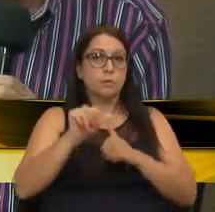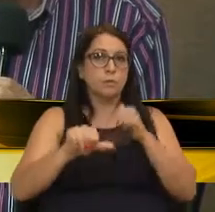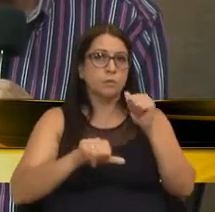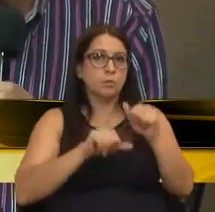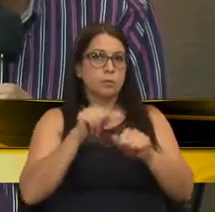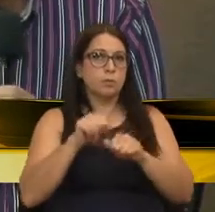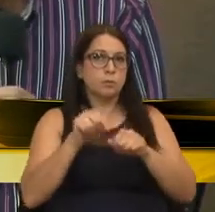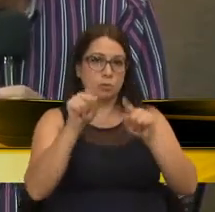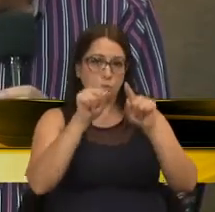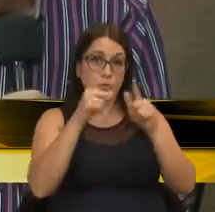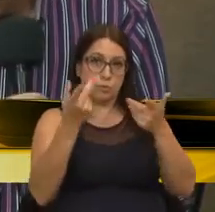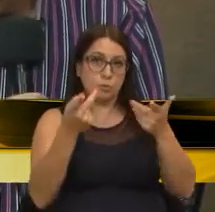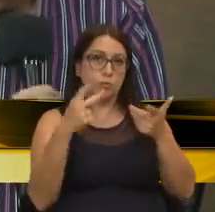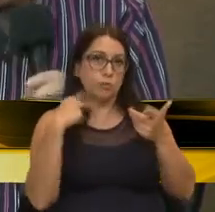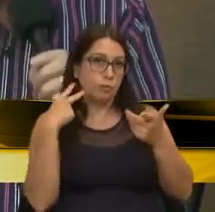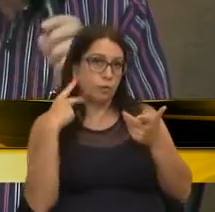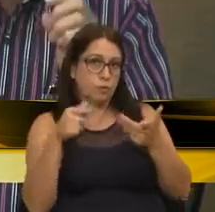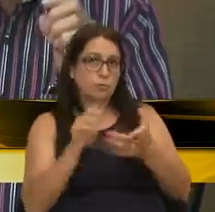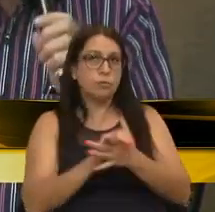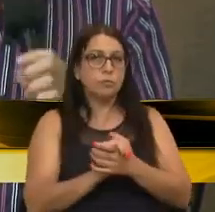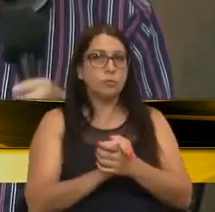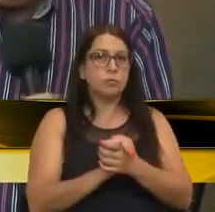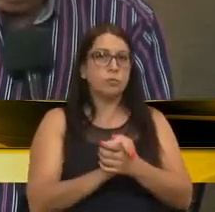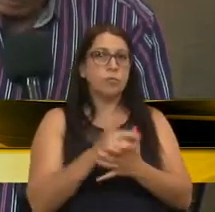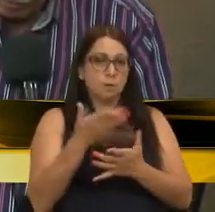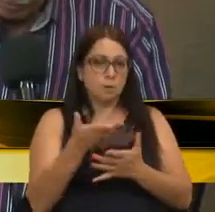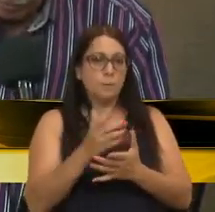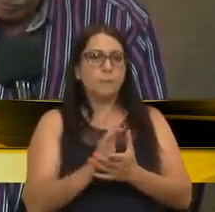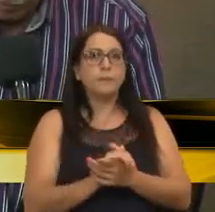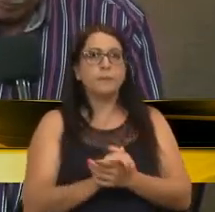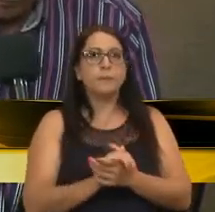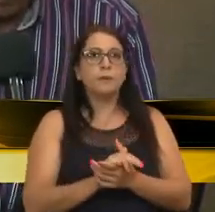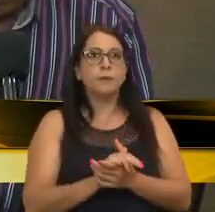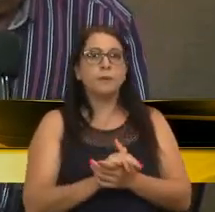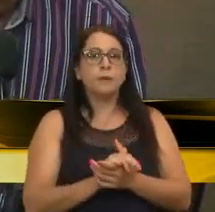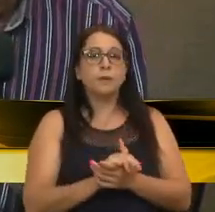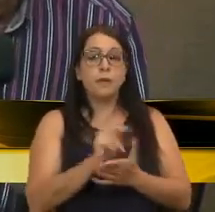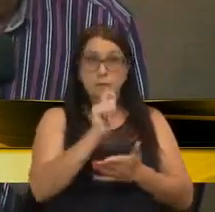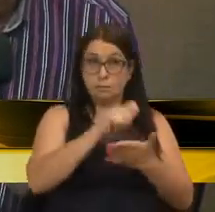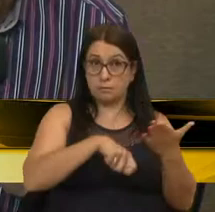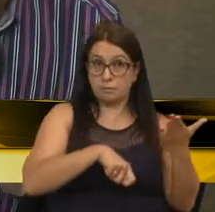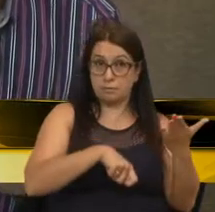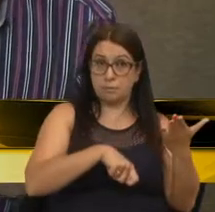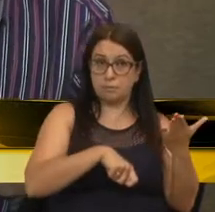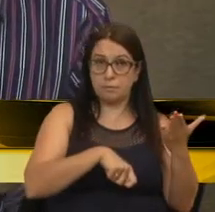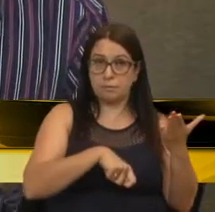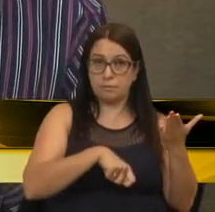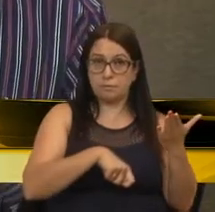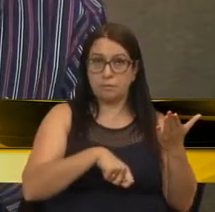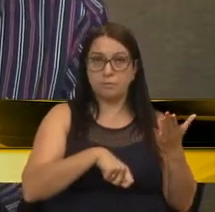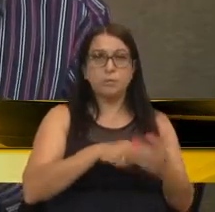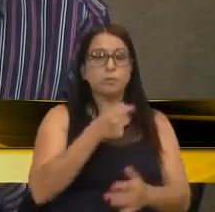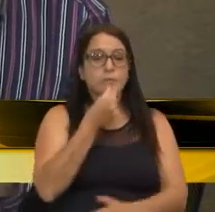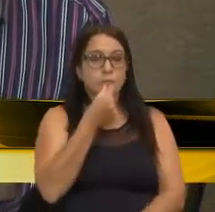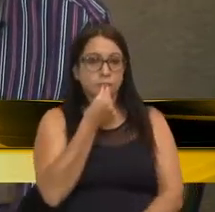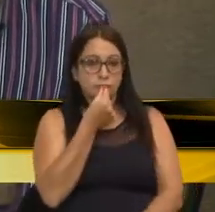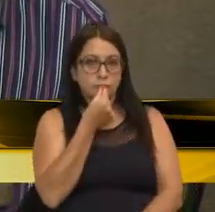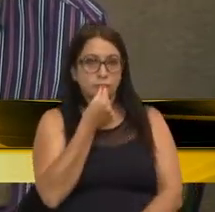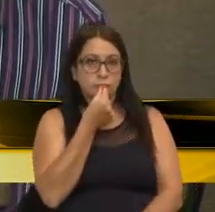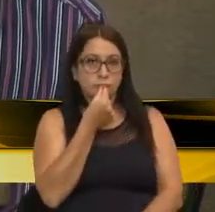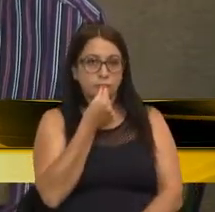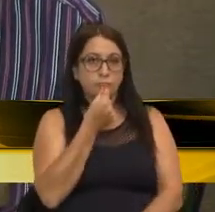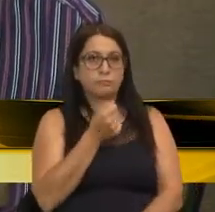do quadro de vereadores. Então, assinado proponente vereador Rodrigo Beltrão,